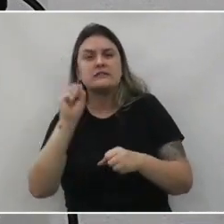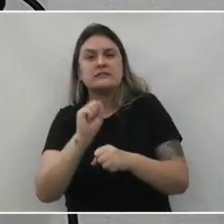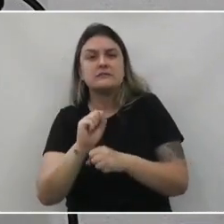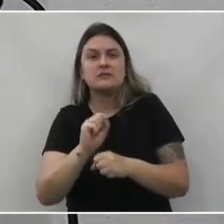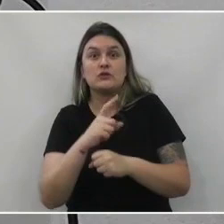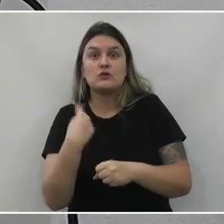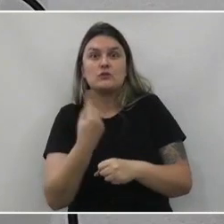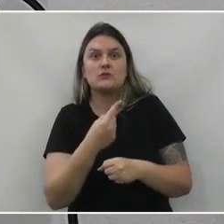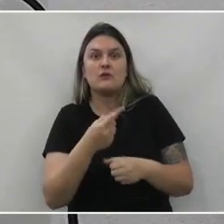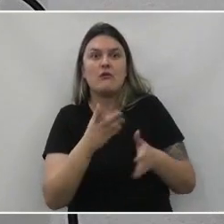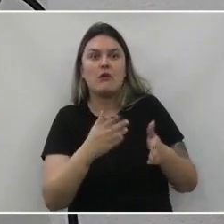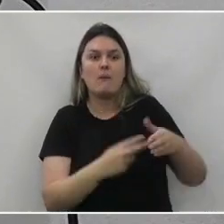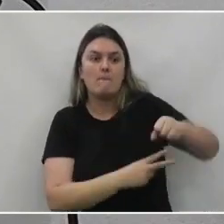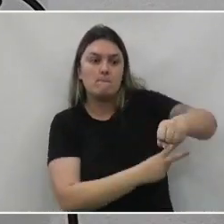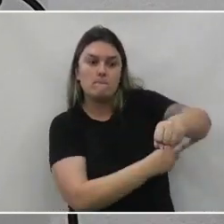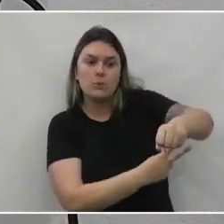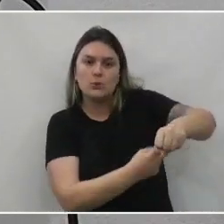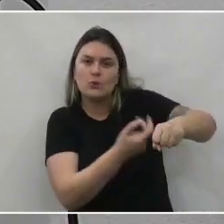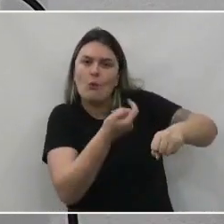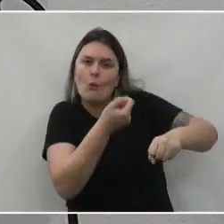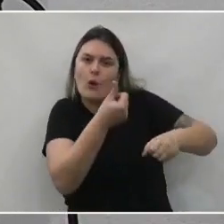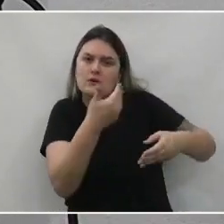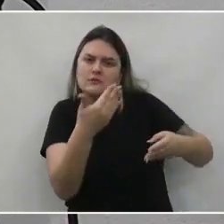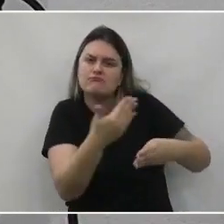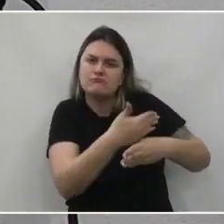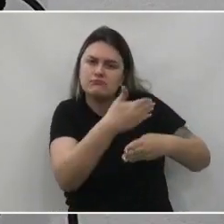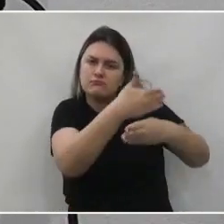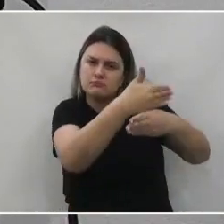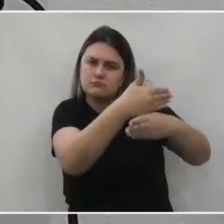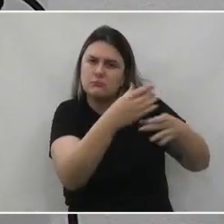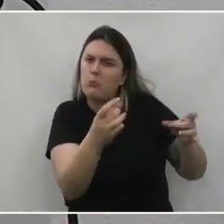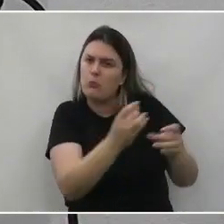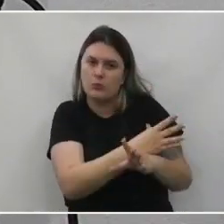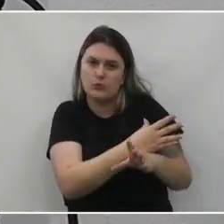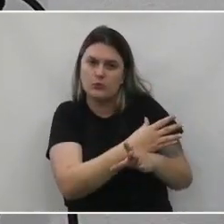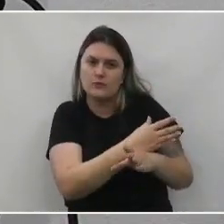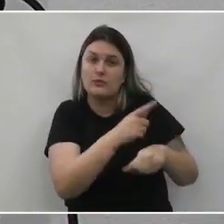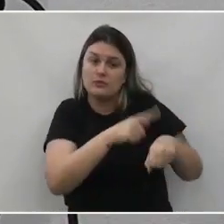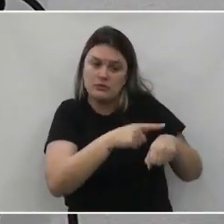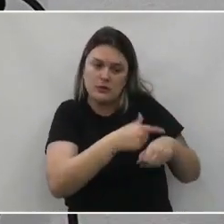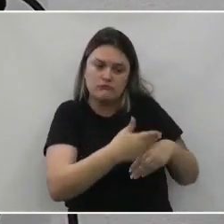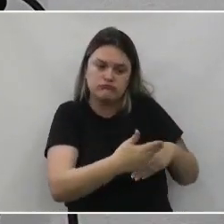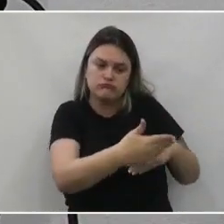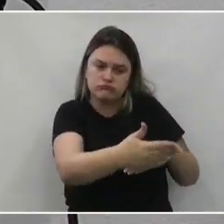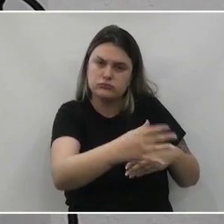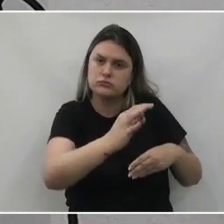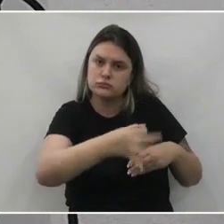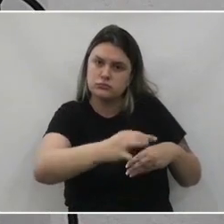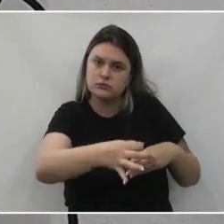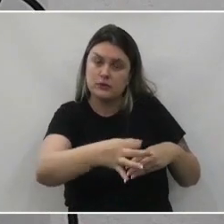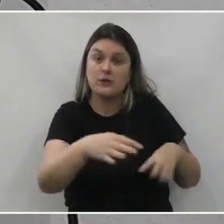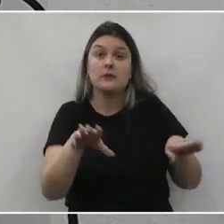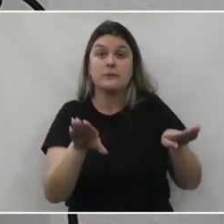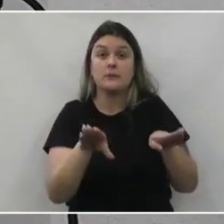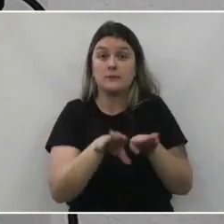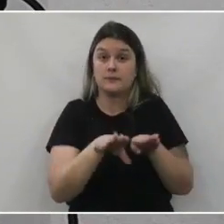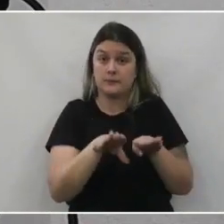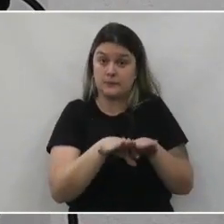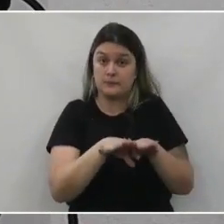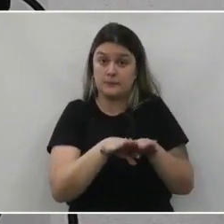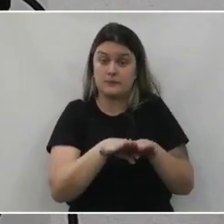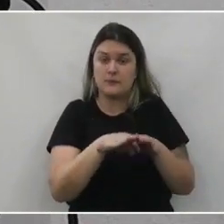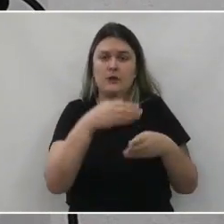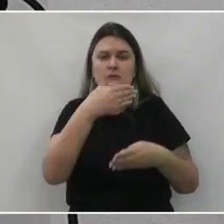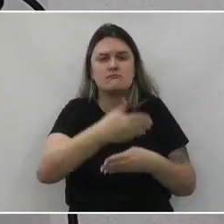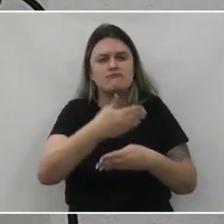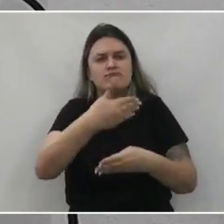sendo concluída. Dentro dos prazos estabelecidos, da mesma forma, as